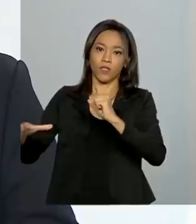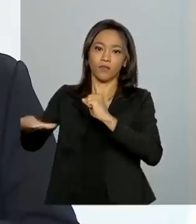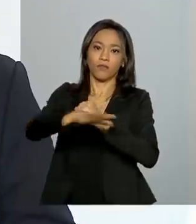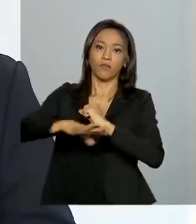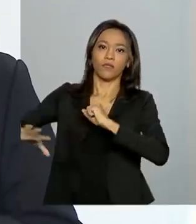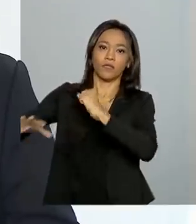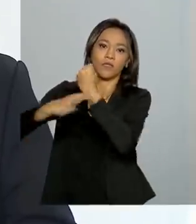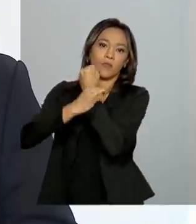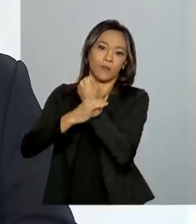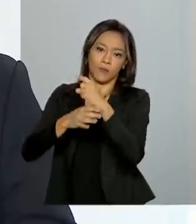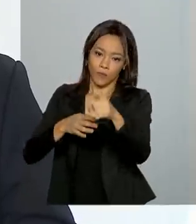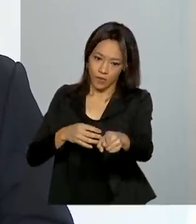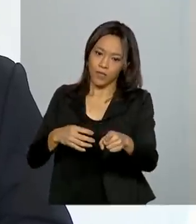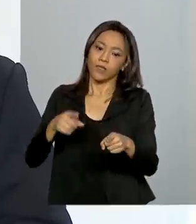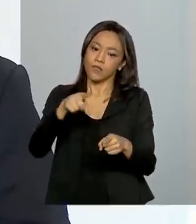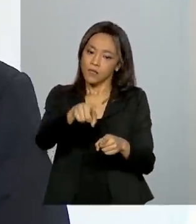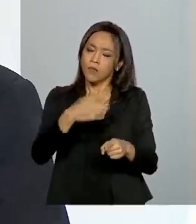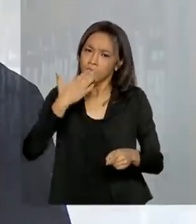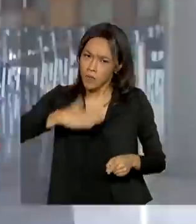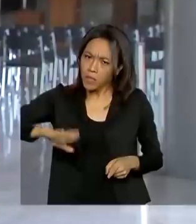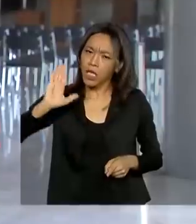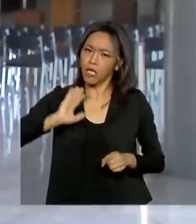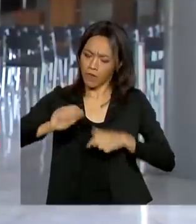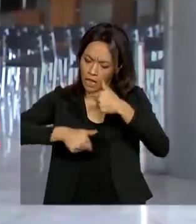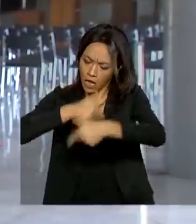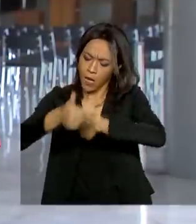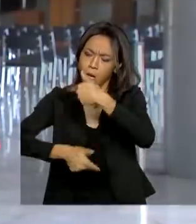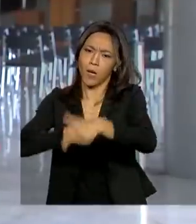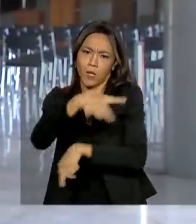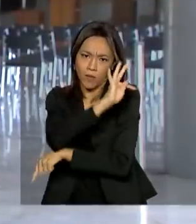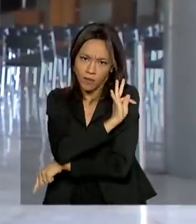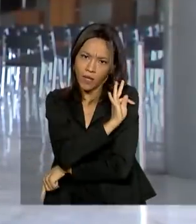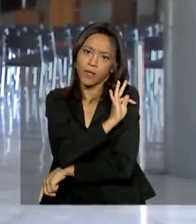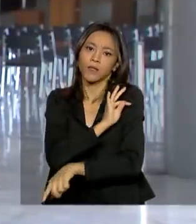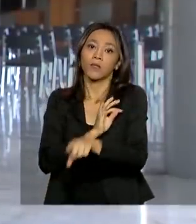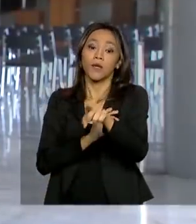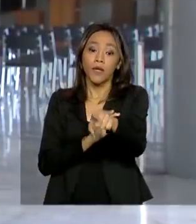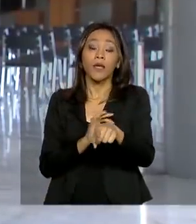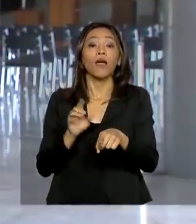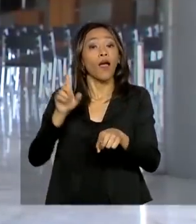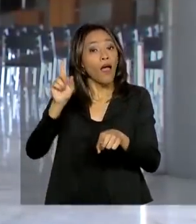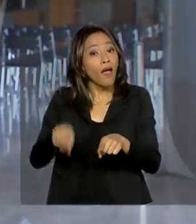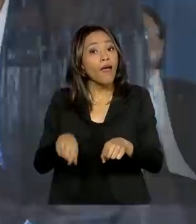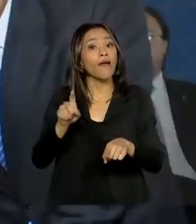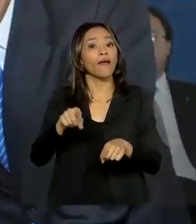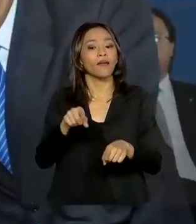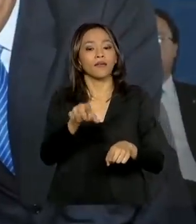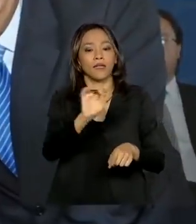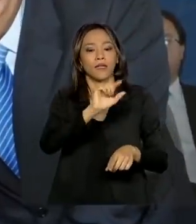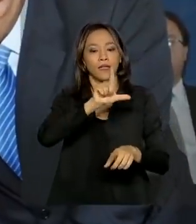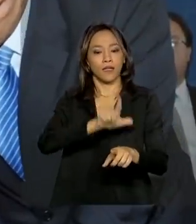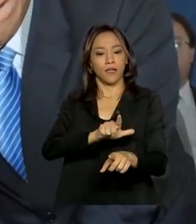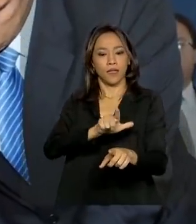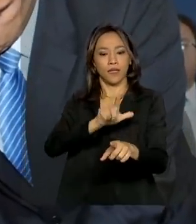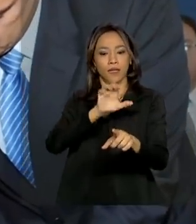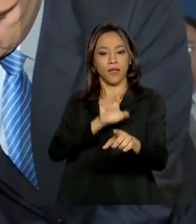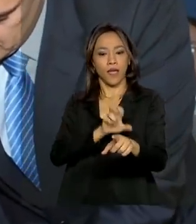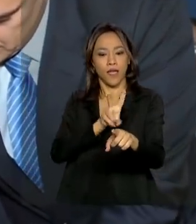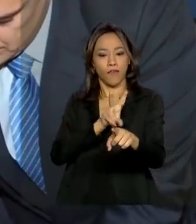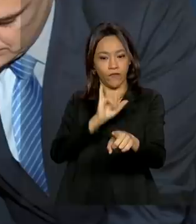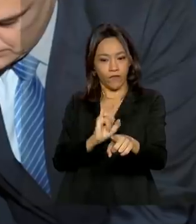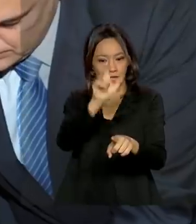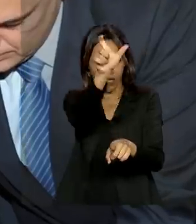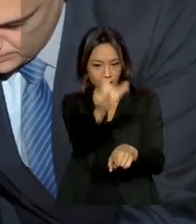atuação bastante técnica nessa nova função. José Levi assume como advogado-geral da União, ele que foi